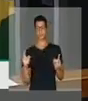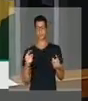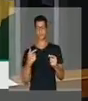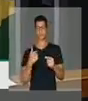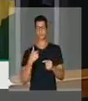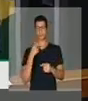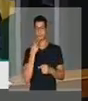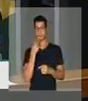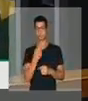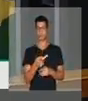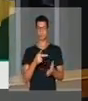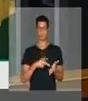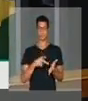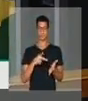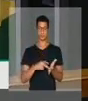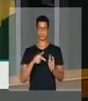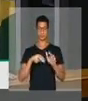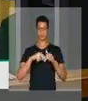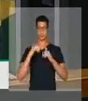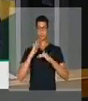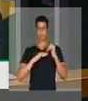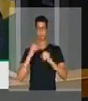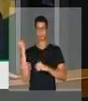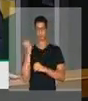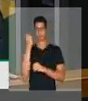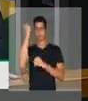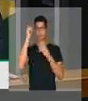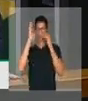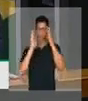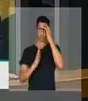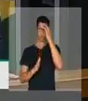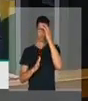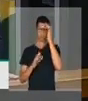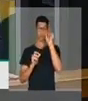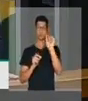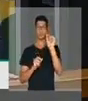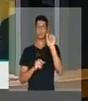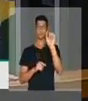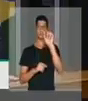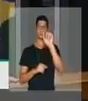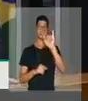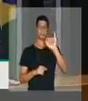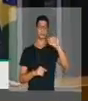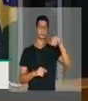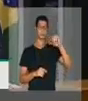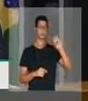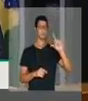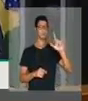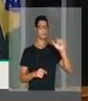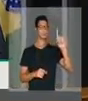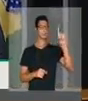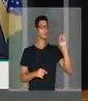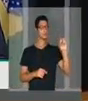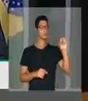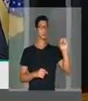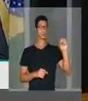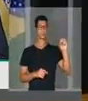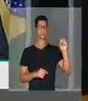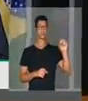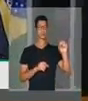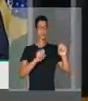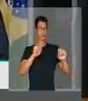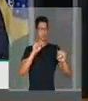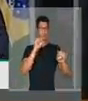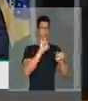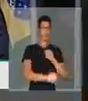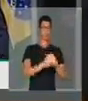eu venho falar justamente de um herói brasileiro que foi imolado e